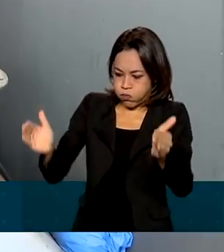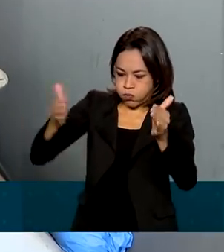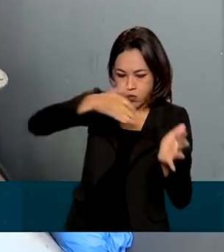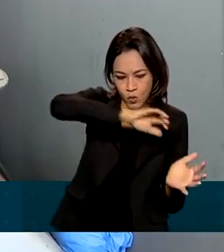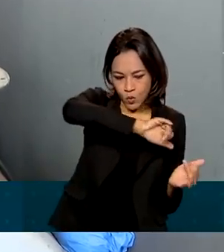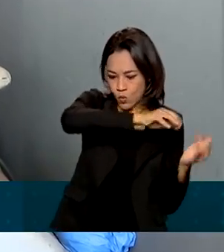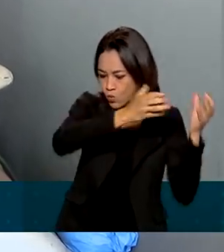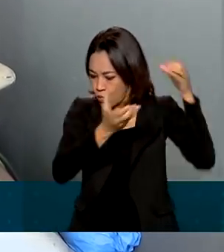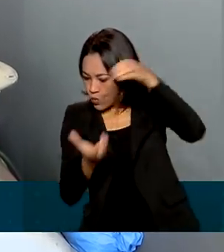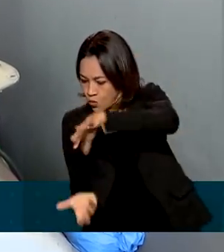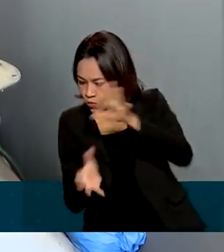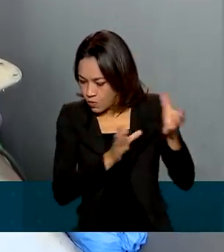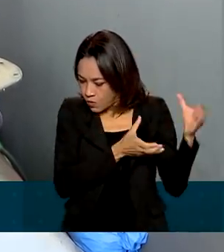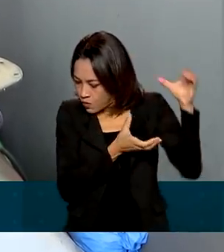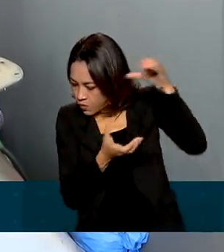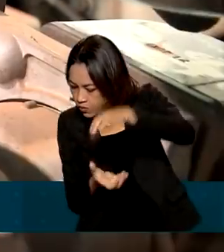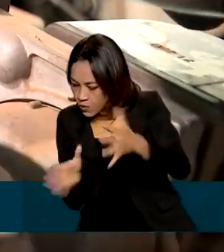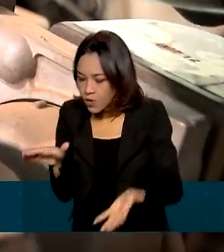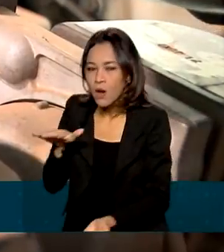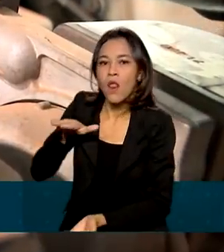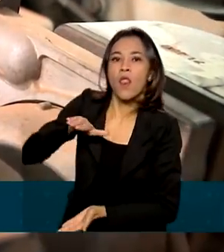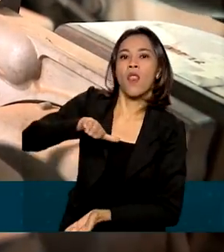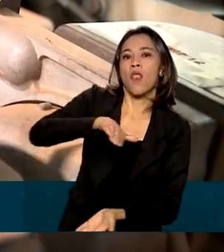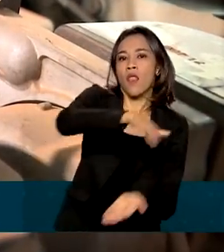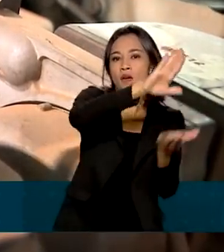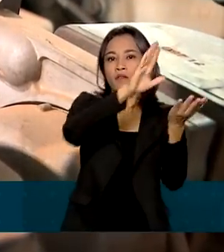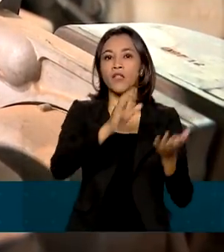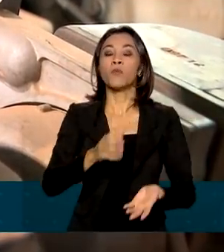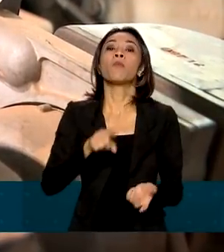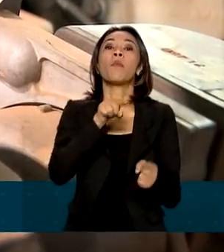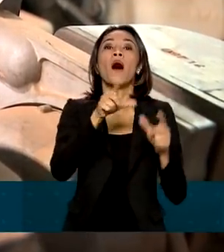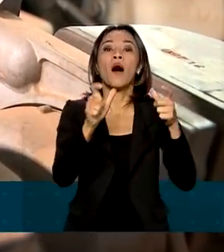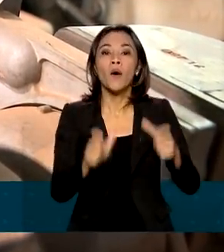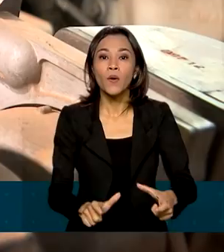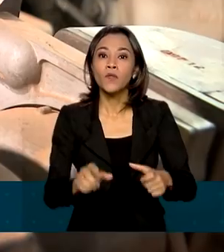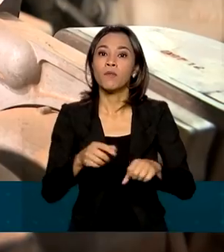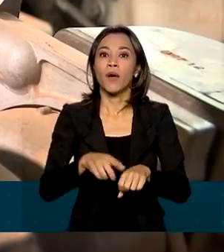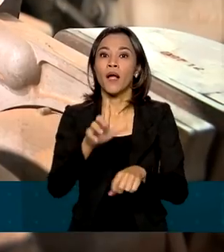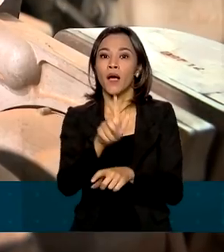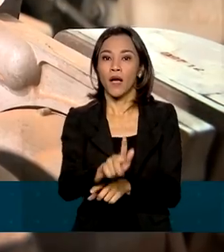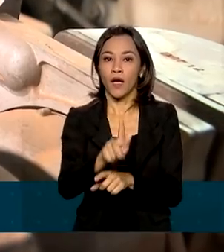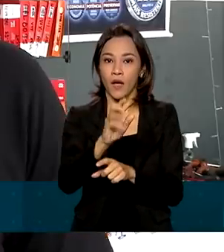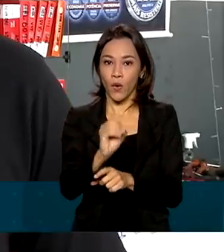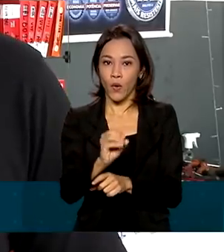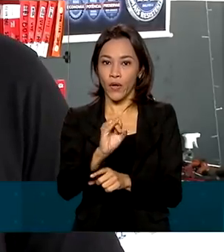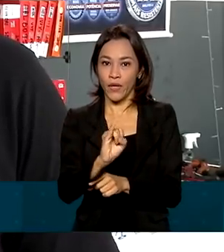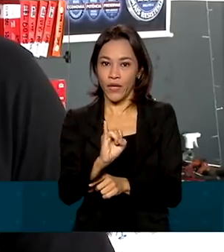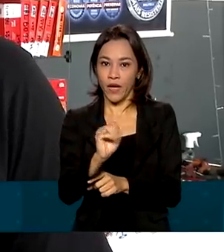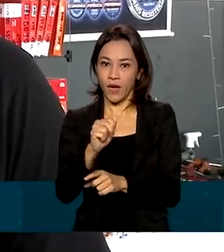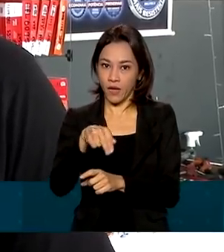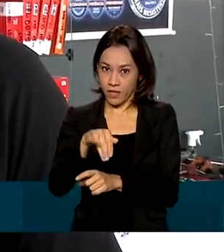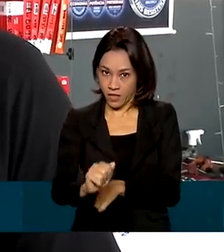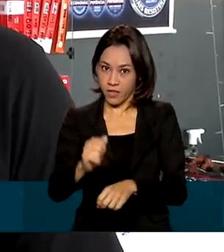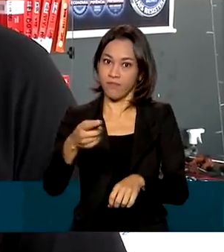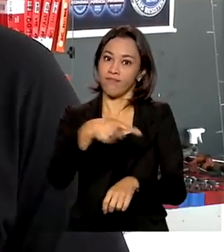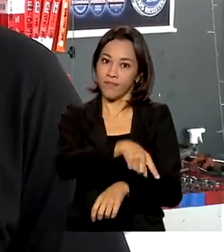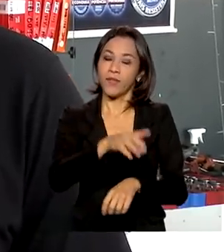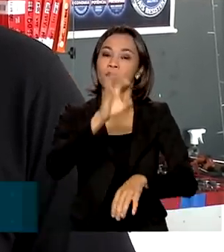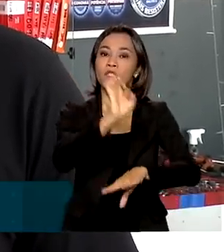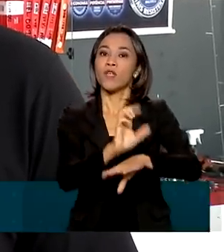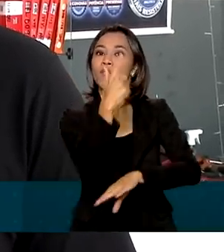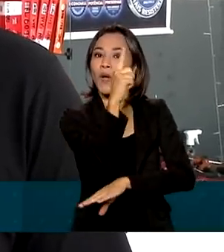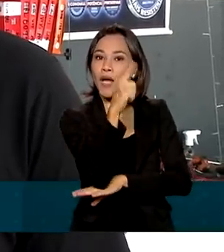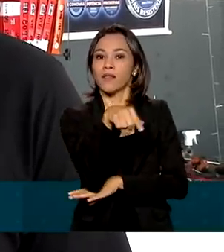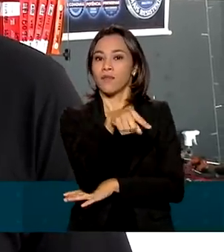mês o produto é enviado para Goiânia, onde é refinado e pode voltar a ser usado. Boa parte desse óleo vai já